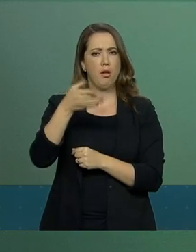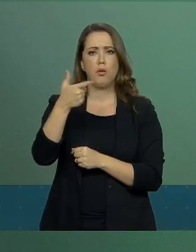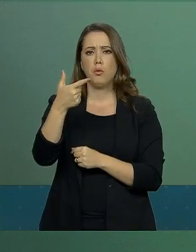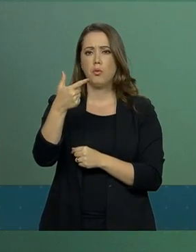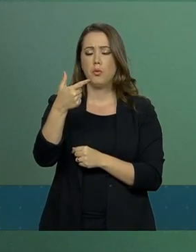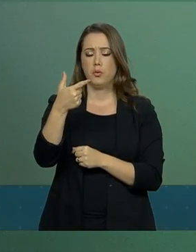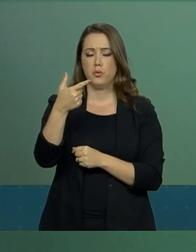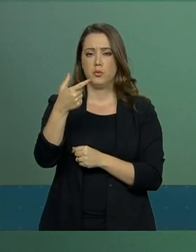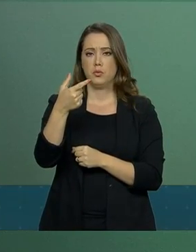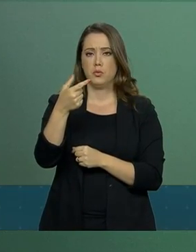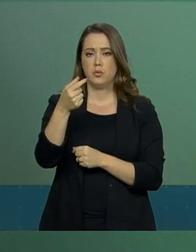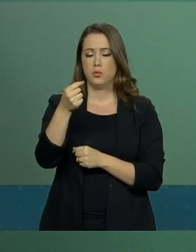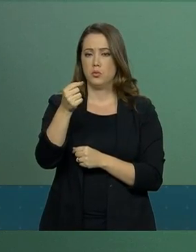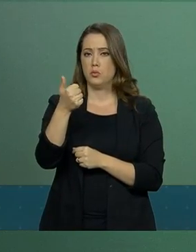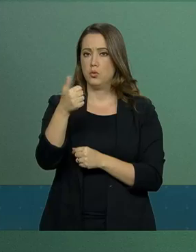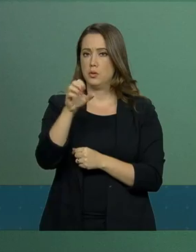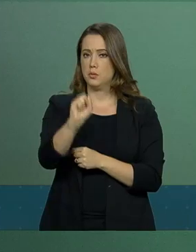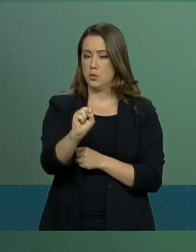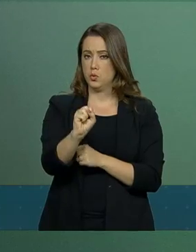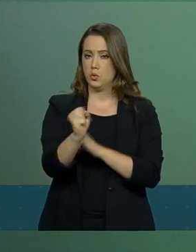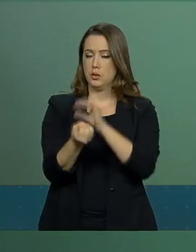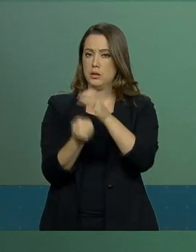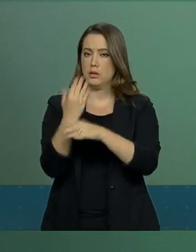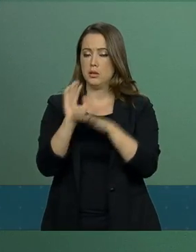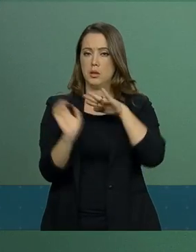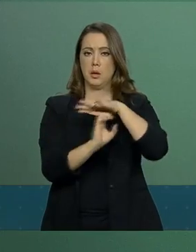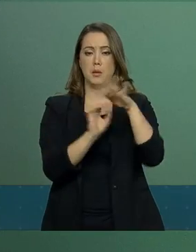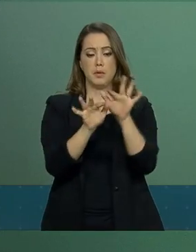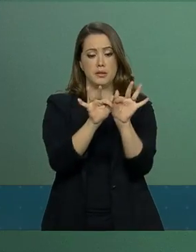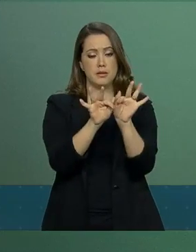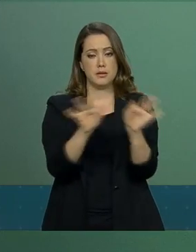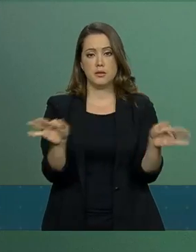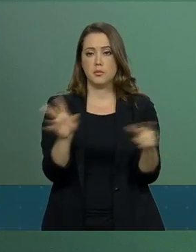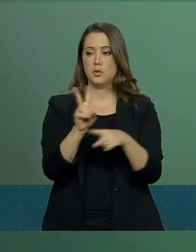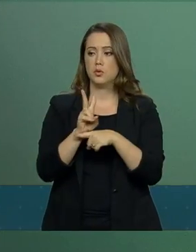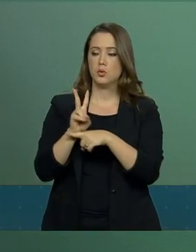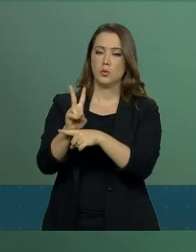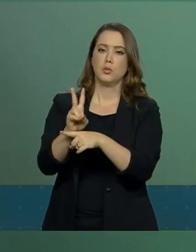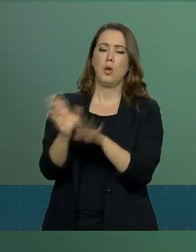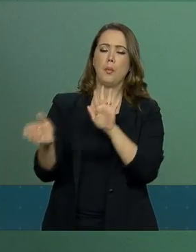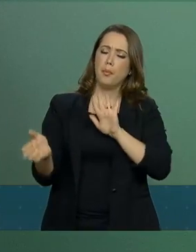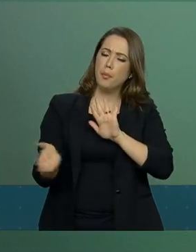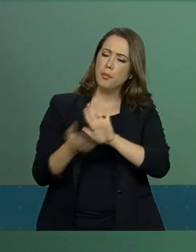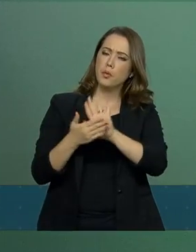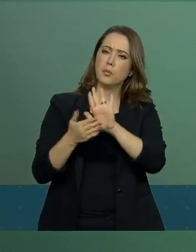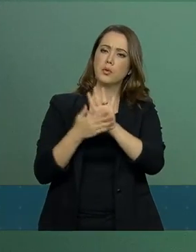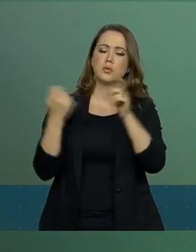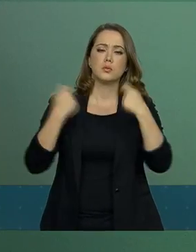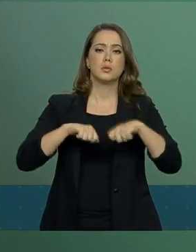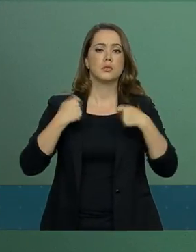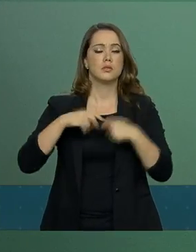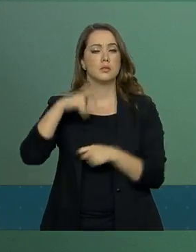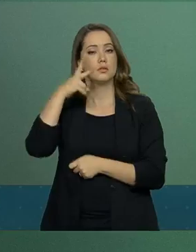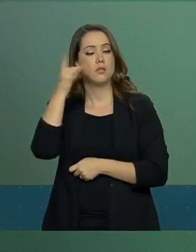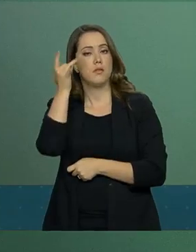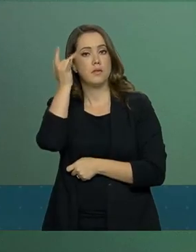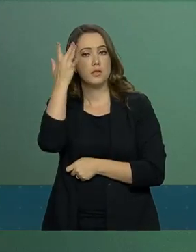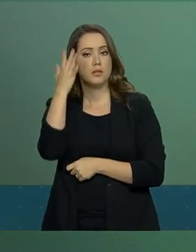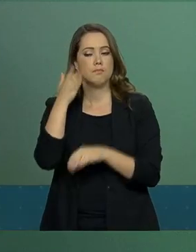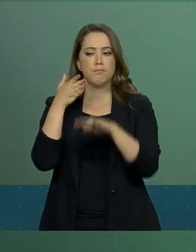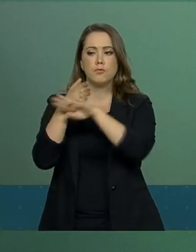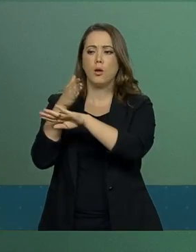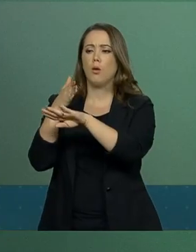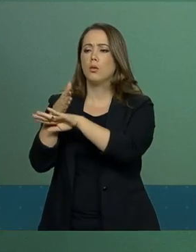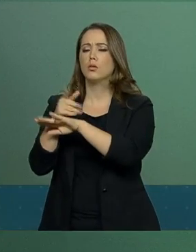a empresa simples de crédito ESC. A proposta deve facilitar o acesso